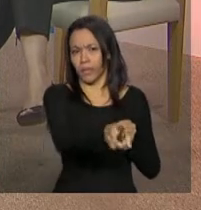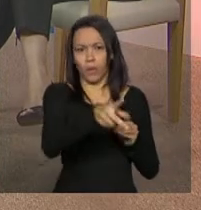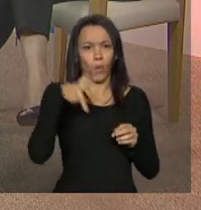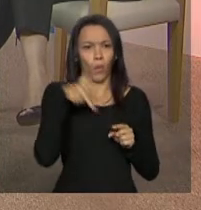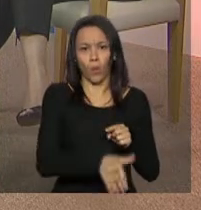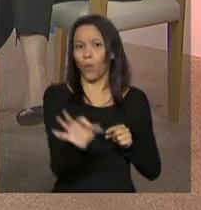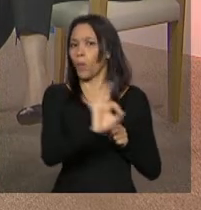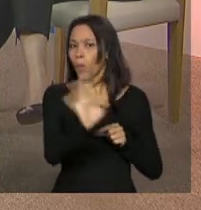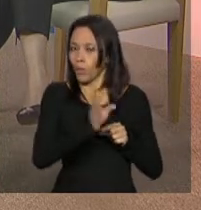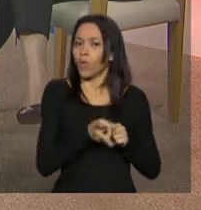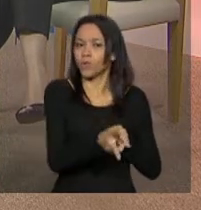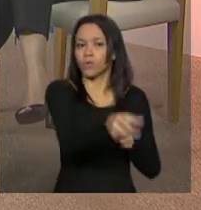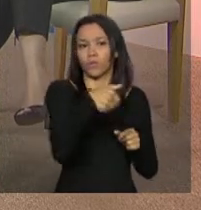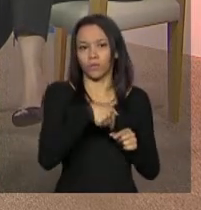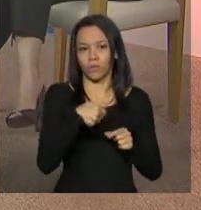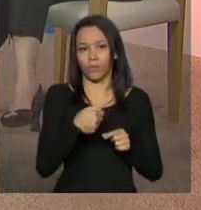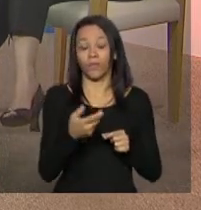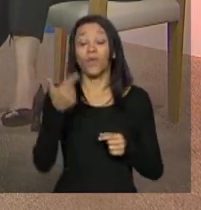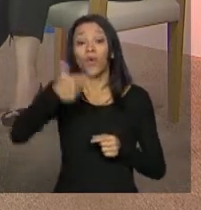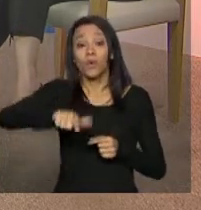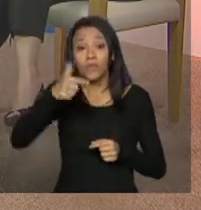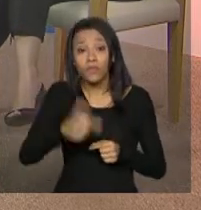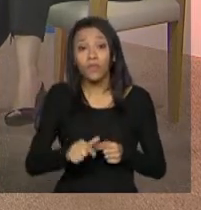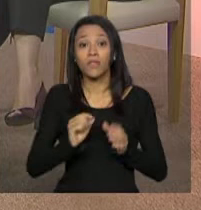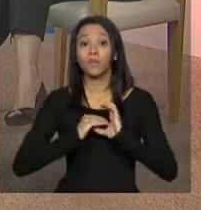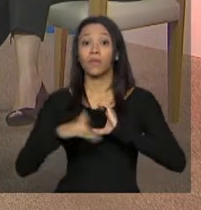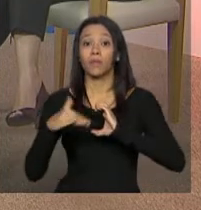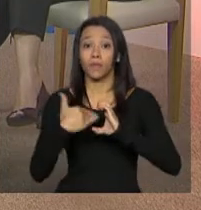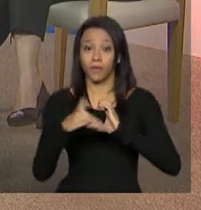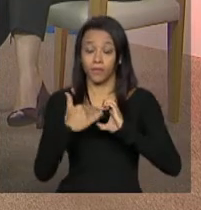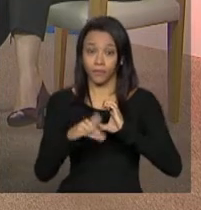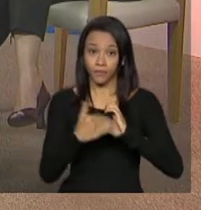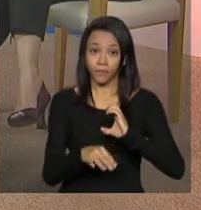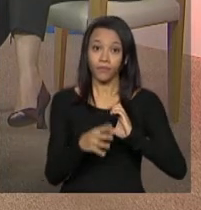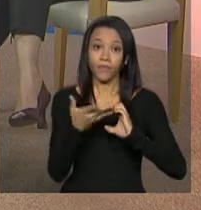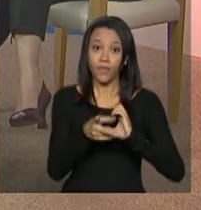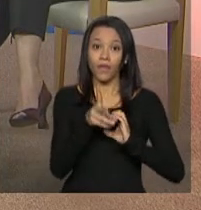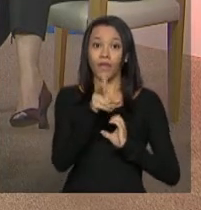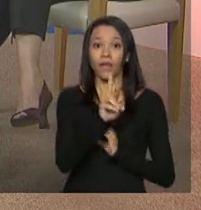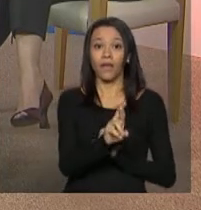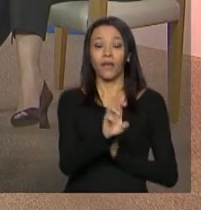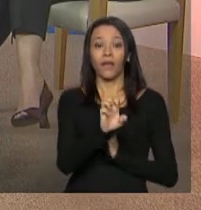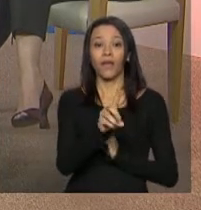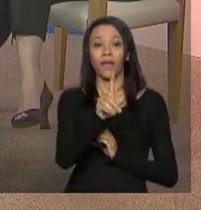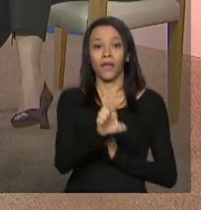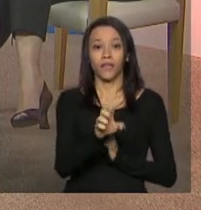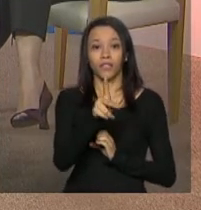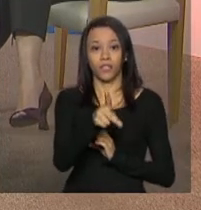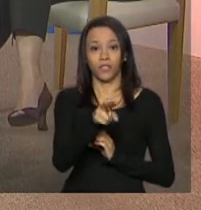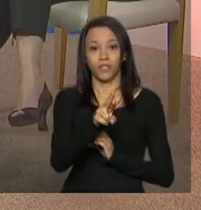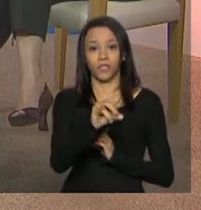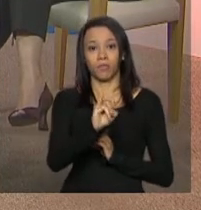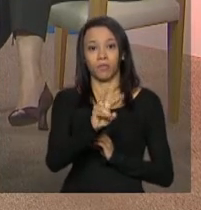93. Eu preciso que você repita o e-mail mais uma vez, só para se reforçar. O e-mail é redeprivadasuas